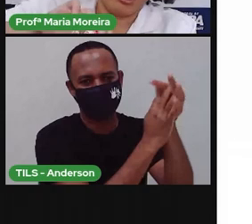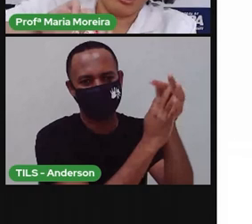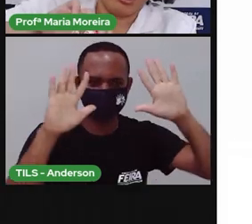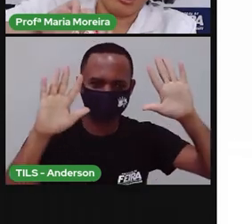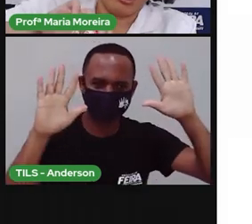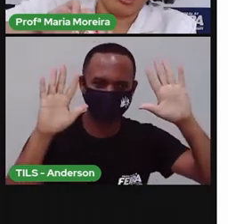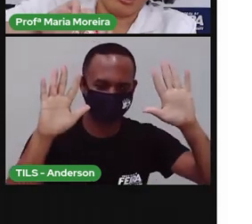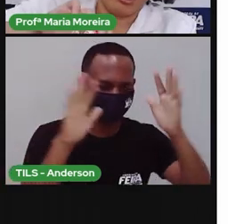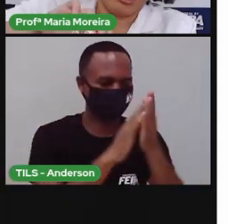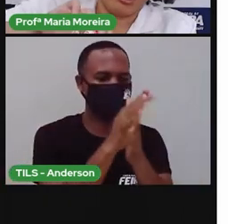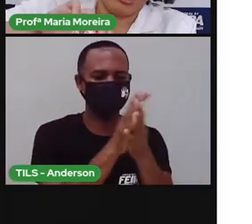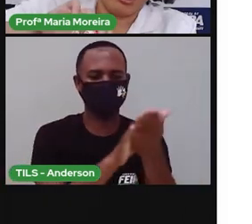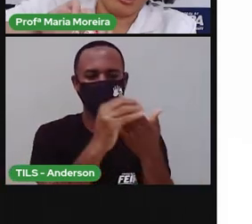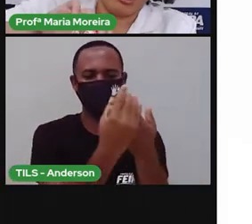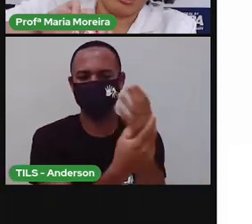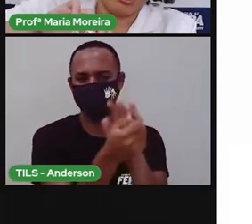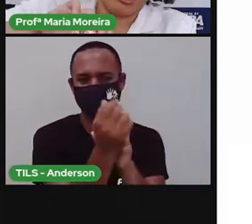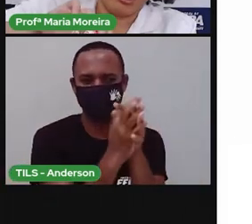Aqui, ó.